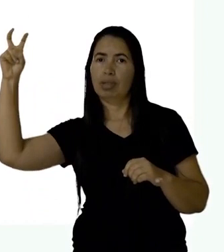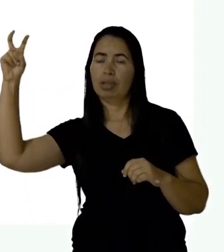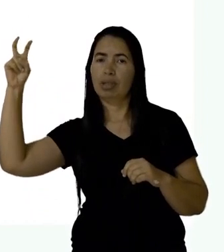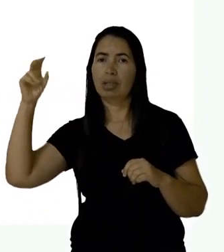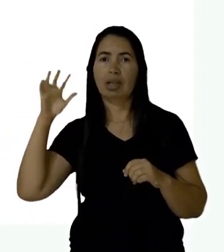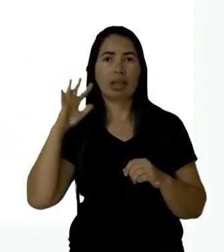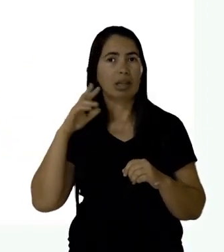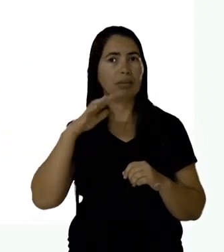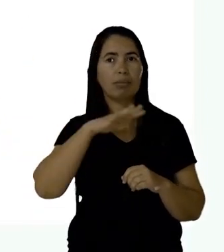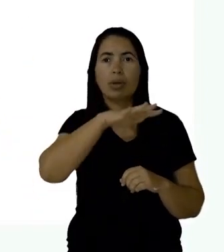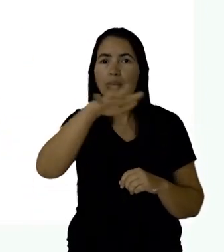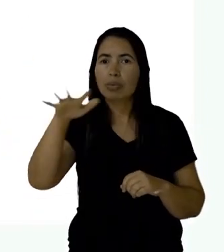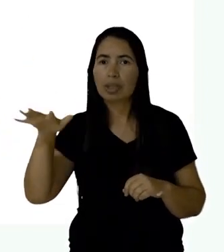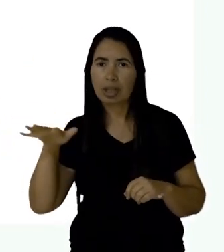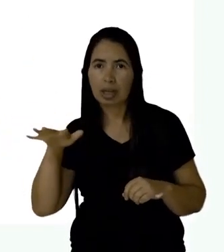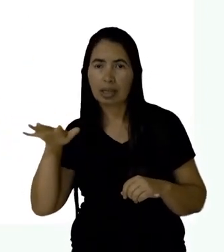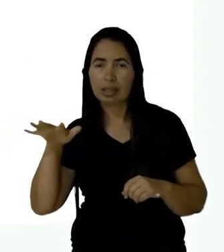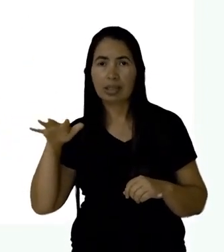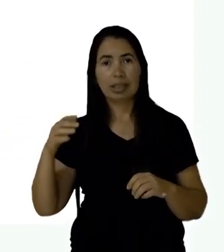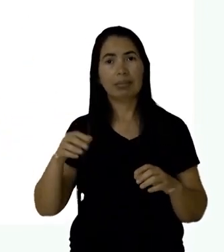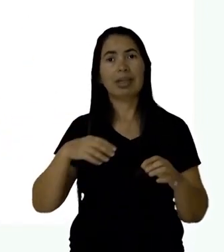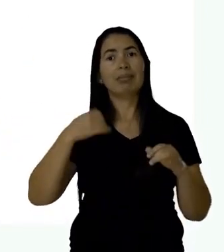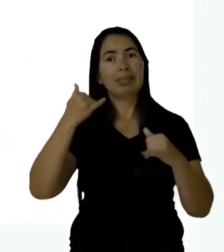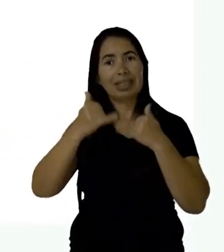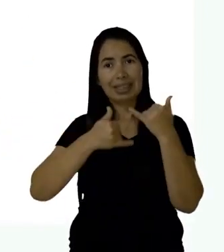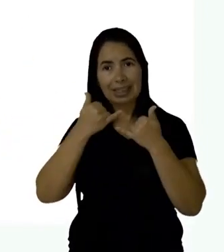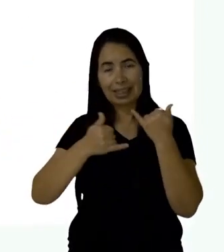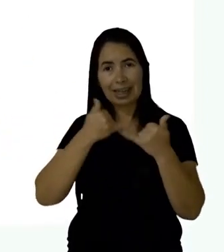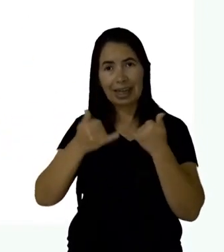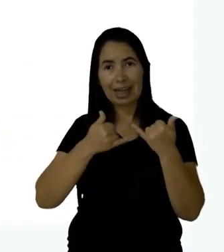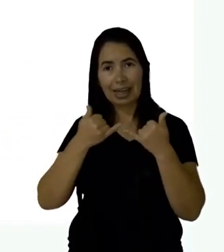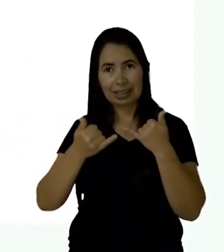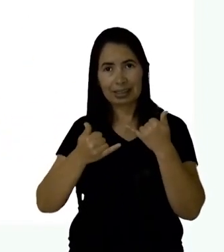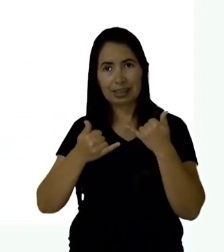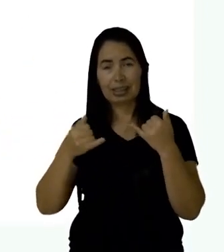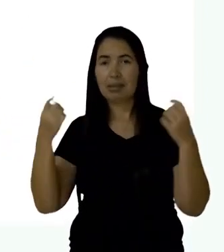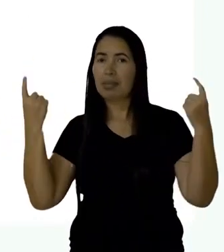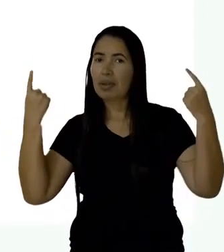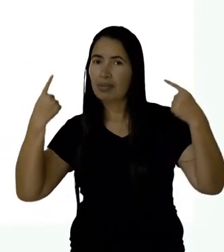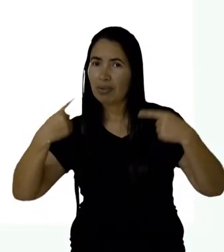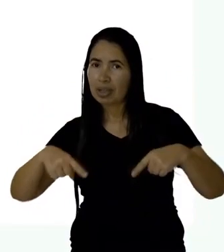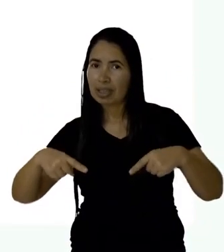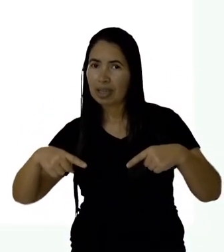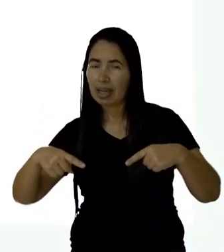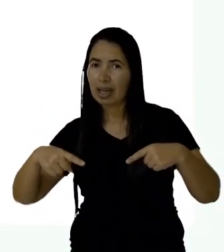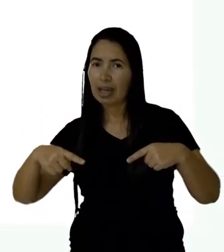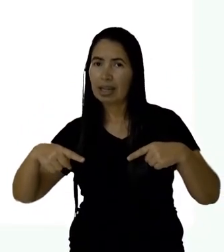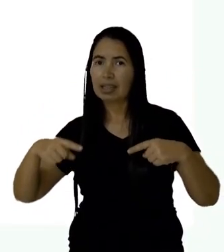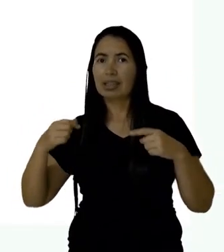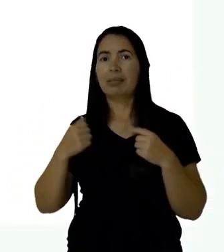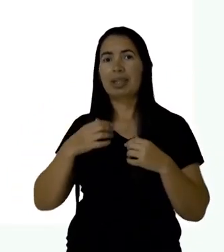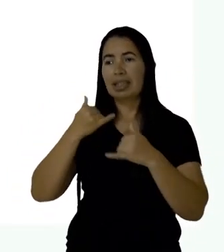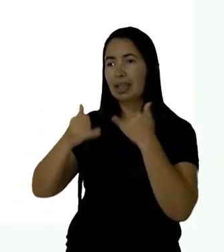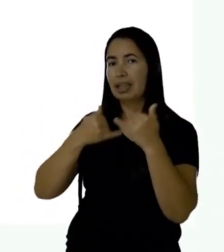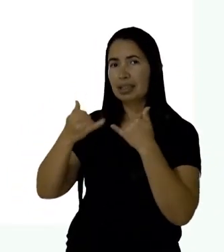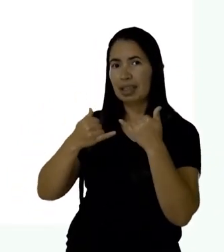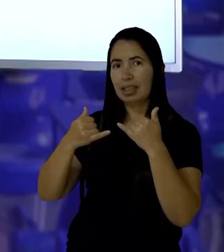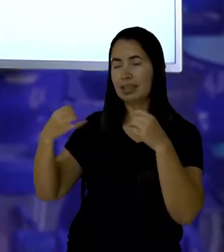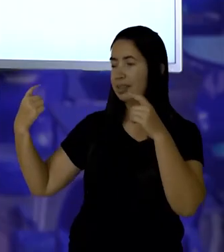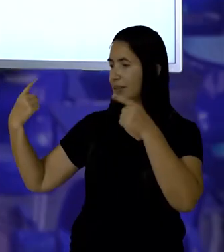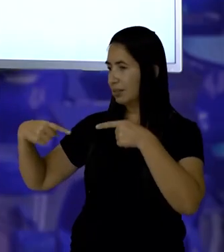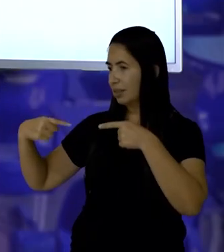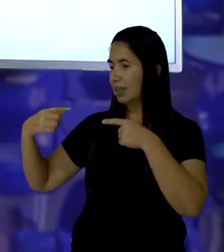popular e serve para divertir e provocar disputa entre amigos.